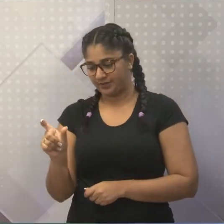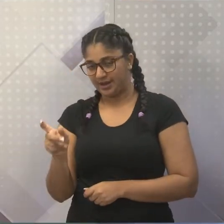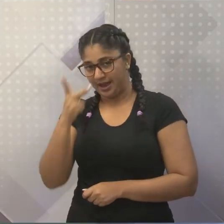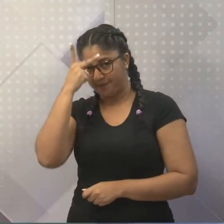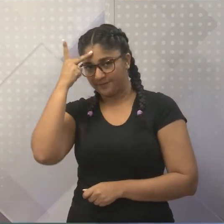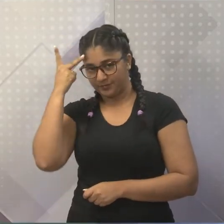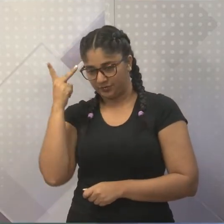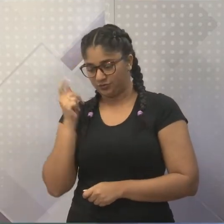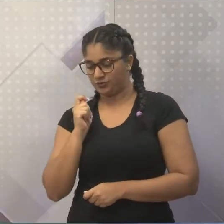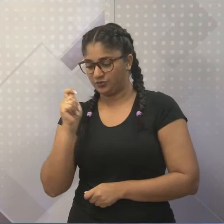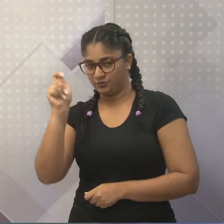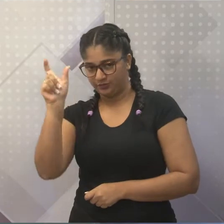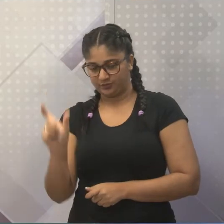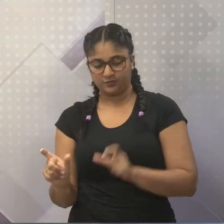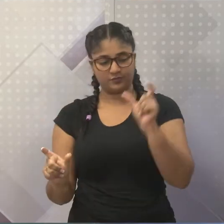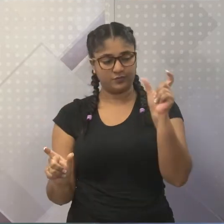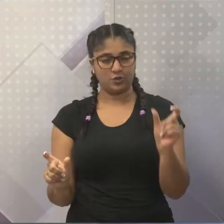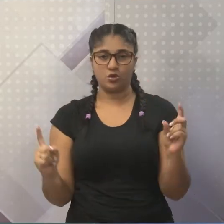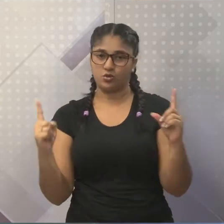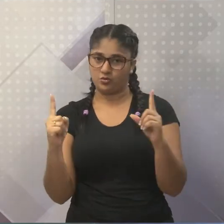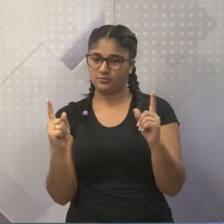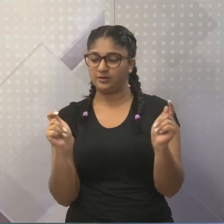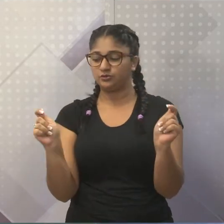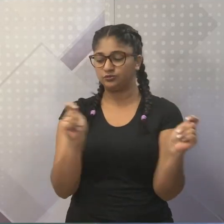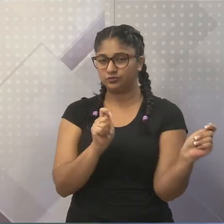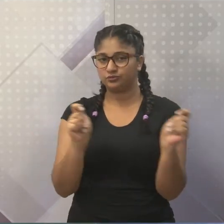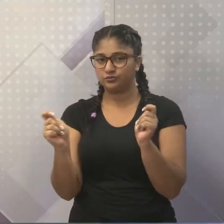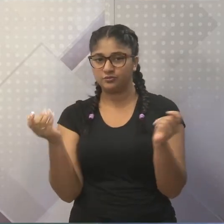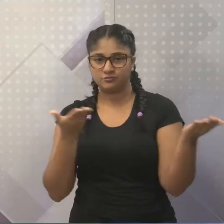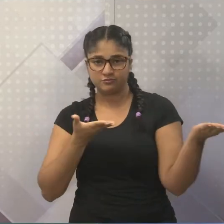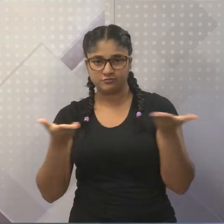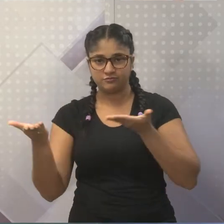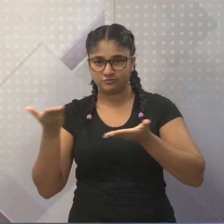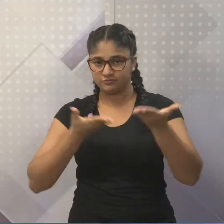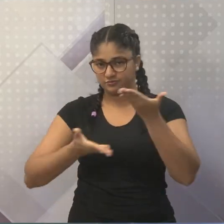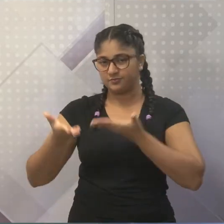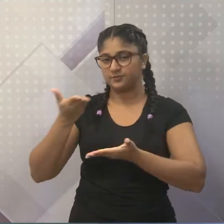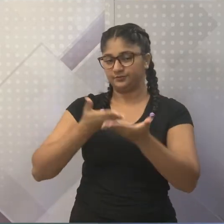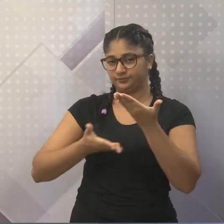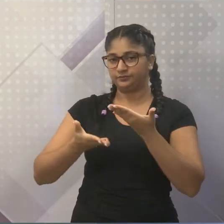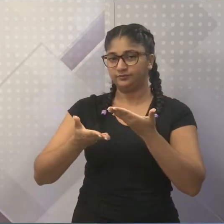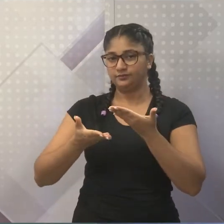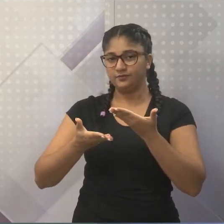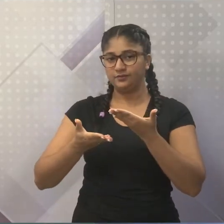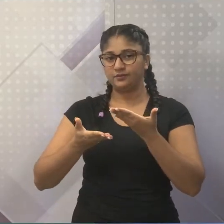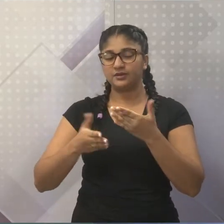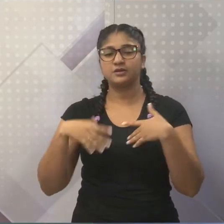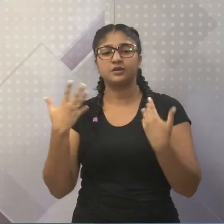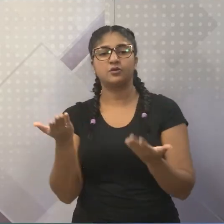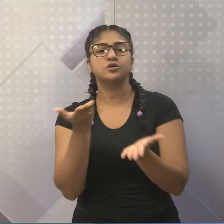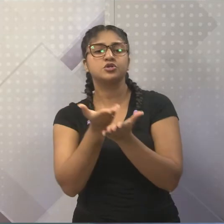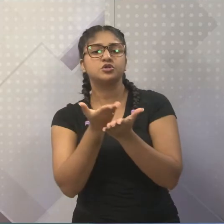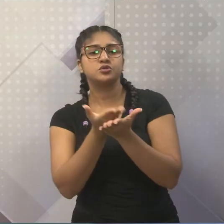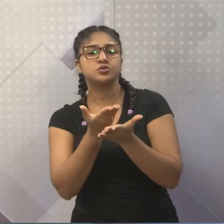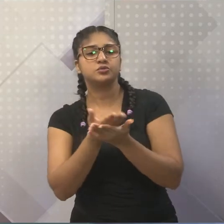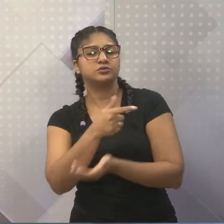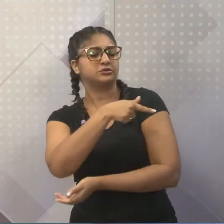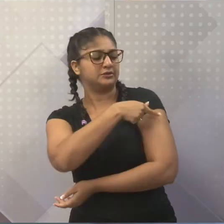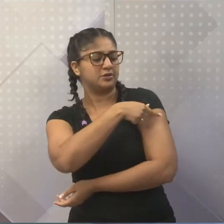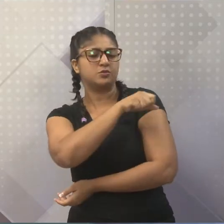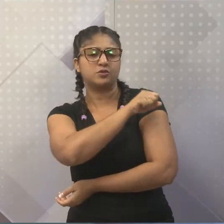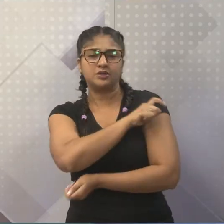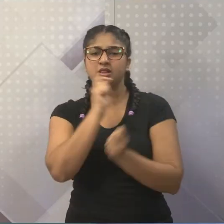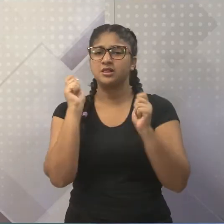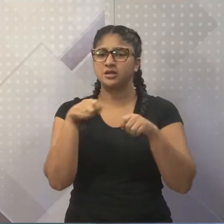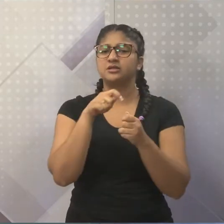entrevistado. E nessa característica de entrevista, que é muito bom que nós vemos lá no sétimo ou oitavo ano, a questão da entrevista,